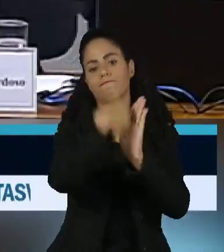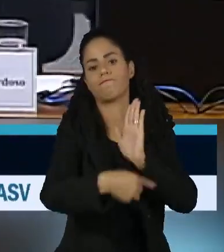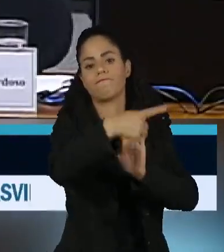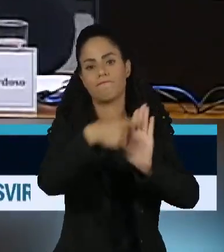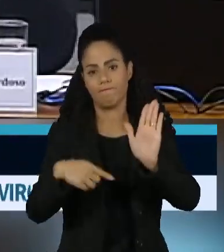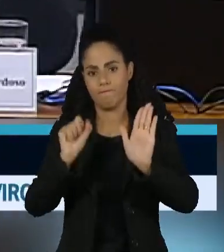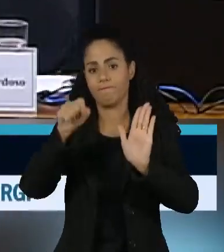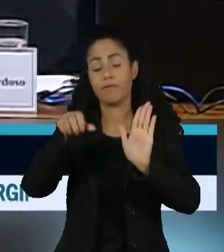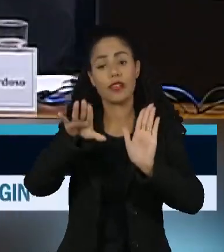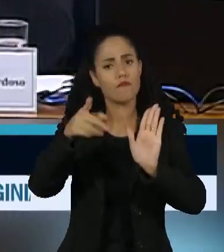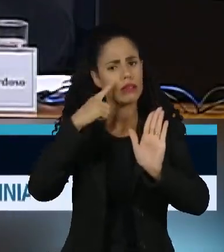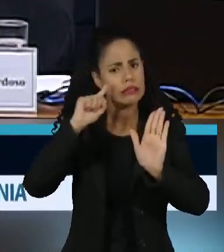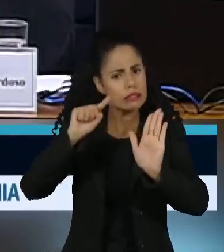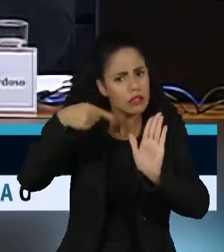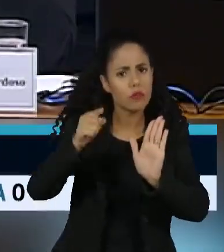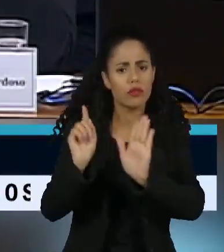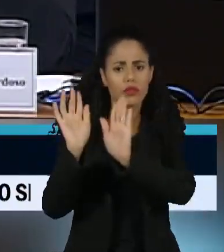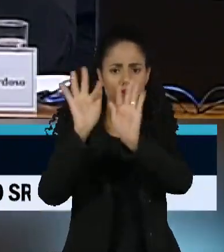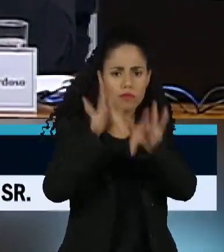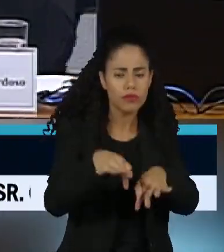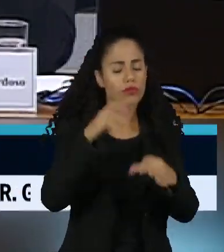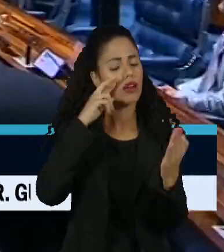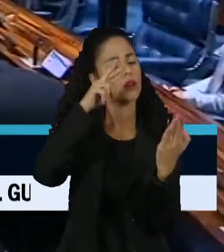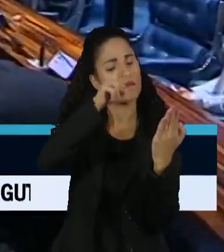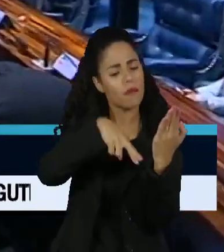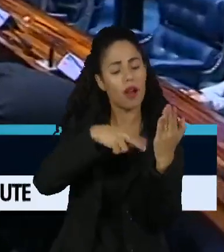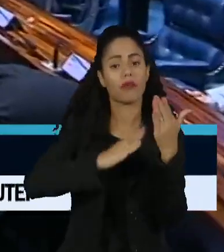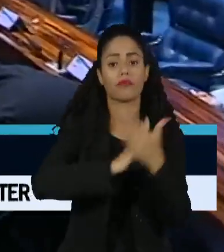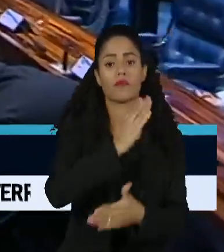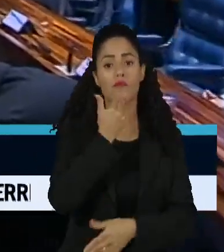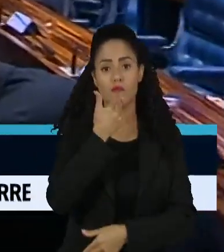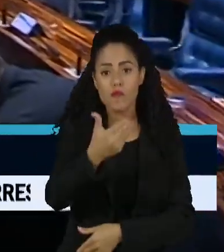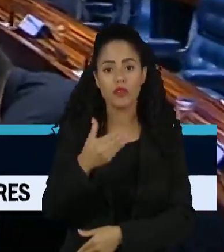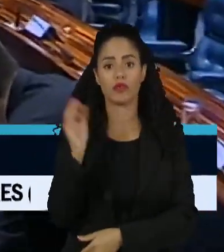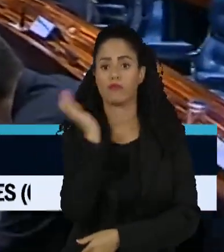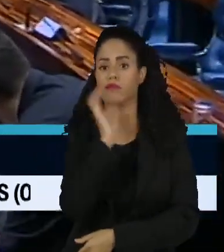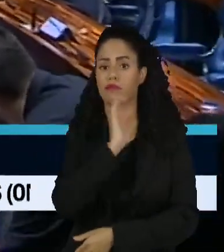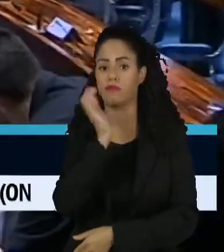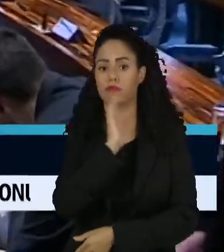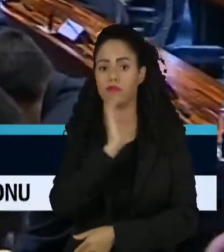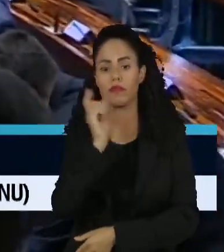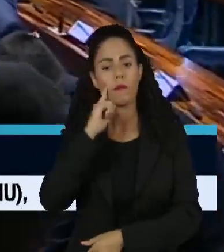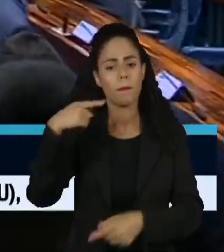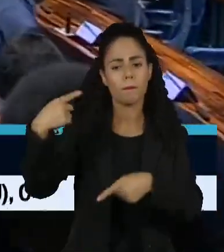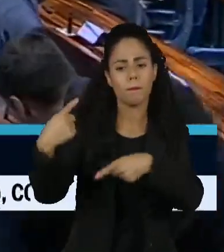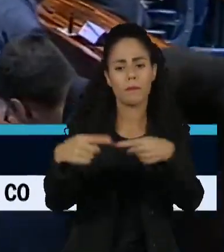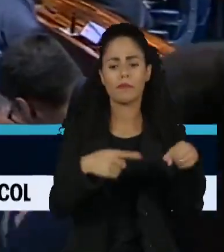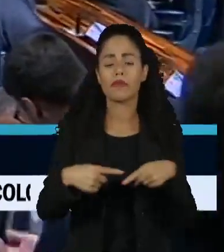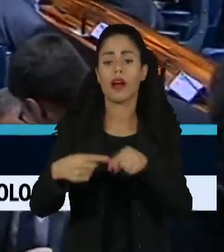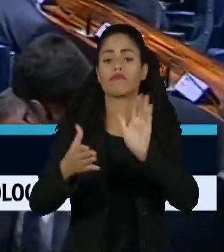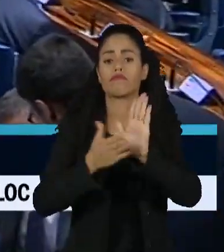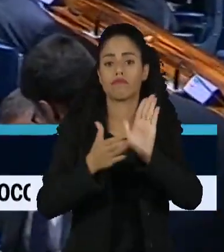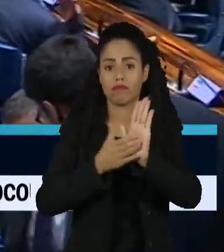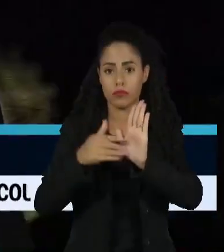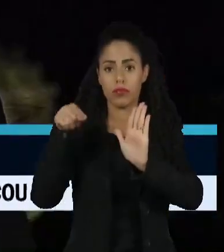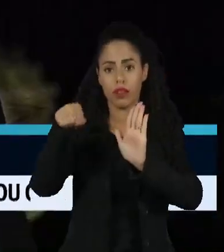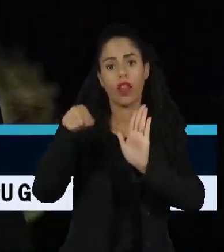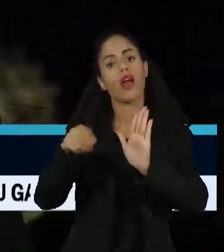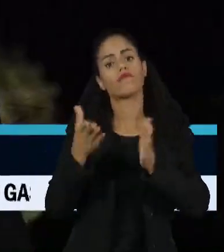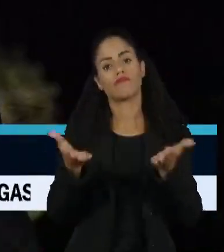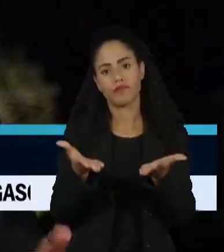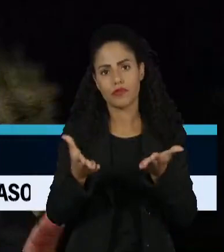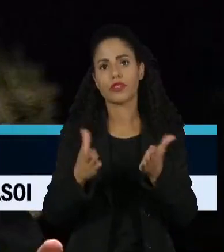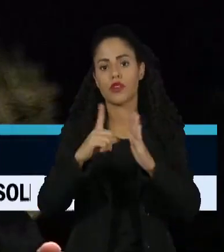No final, a comissão aprovou um pedido de requerimento de urgência para discutir a proposta no plenário da Casa.